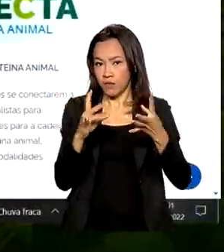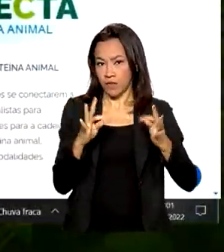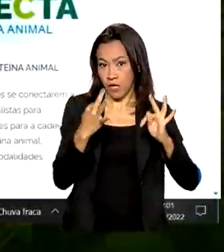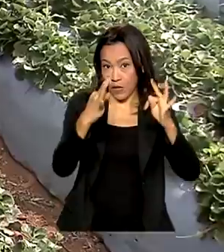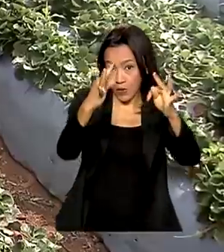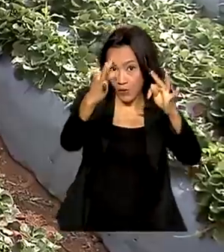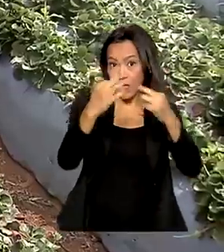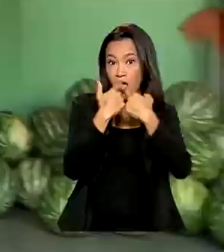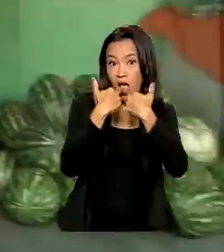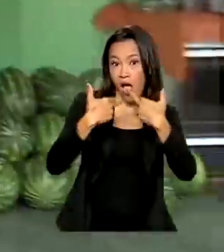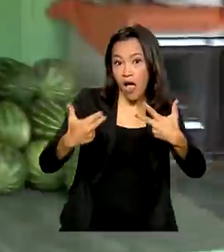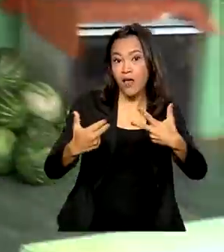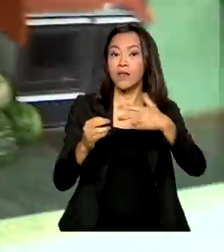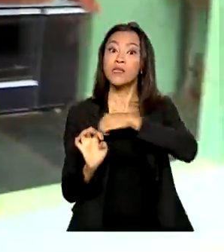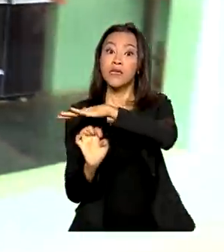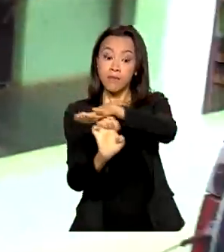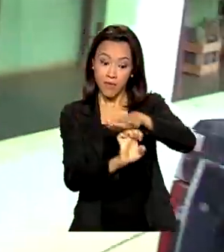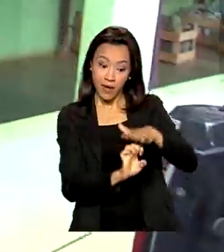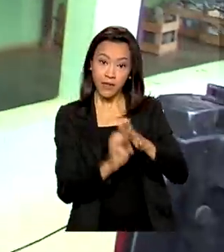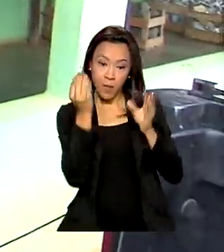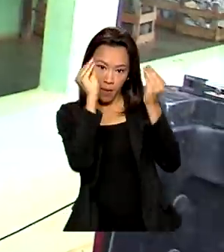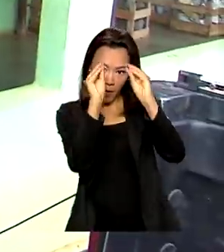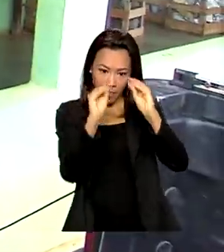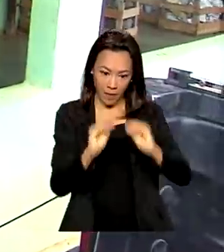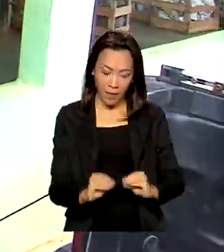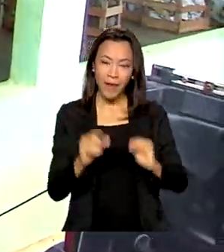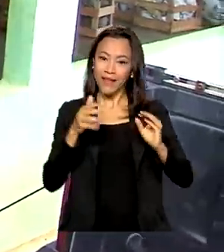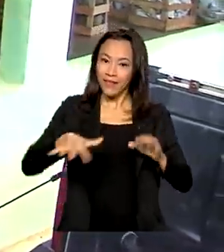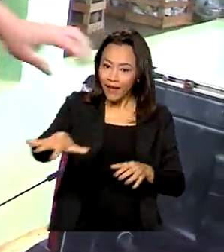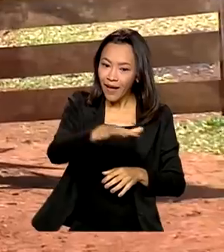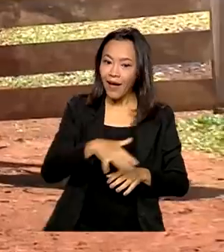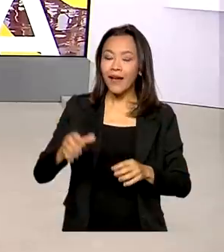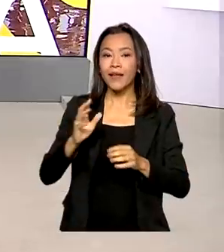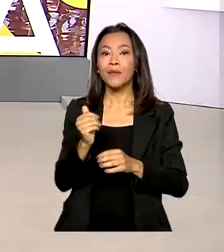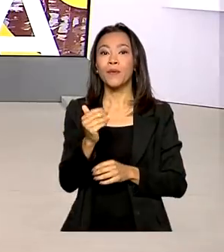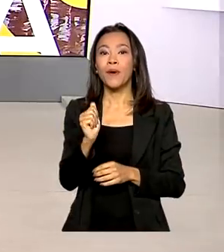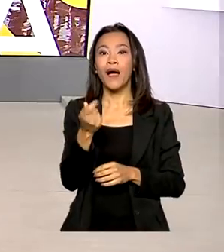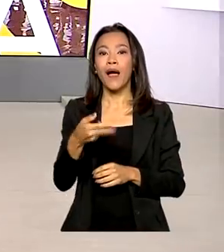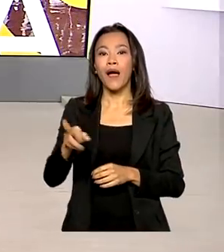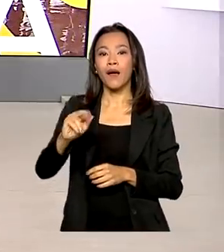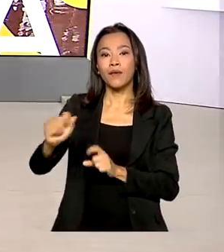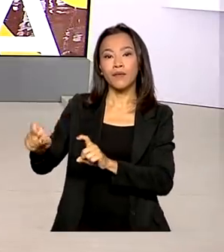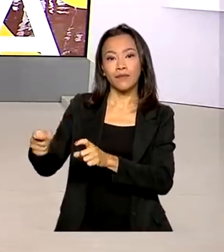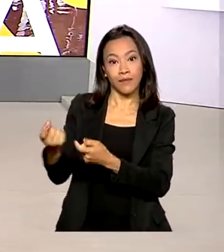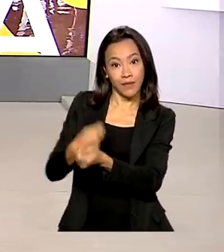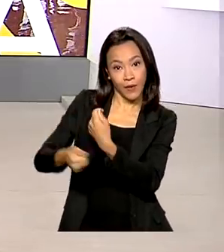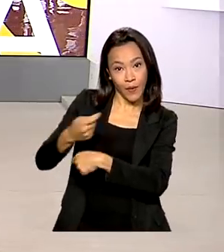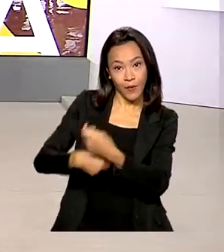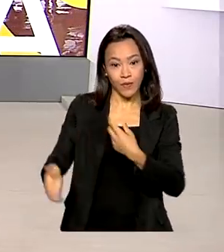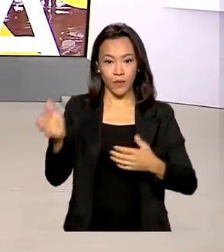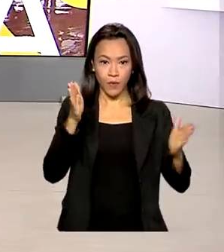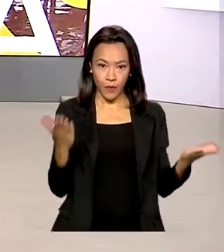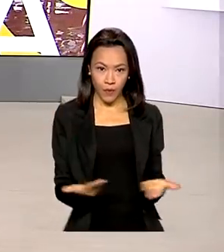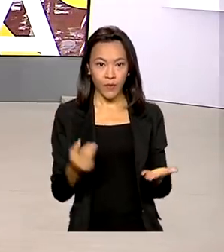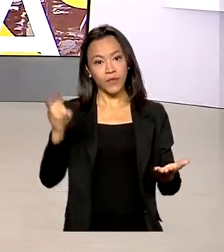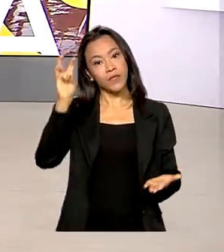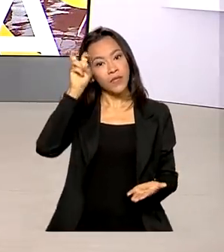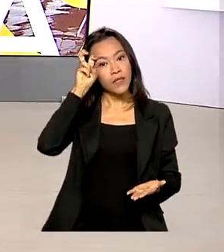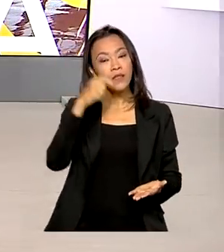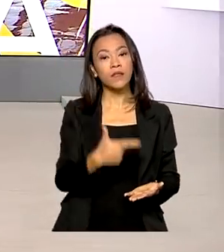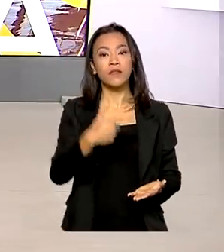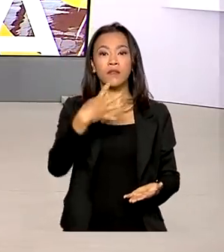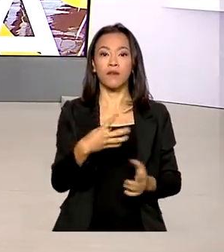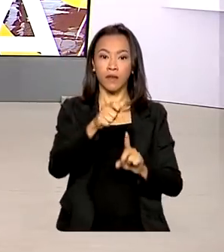inovação e empresas que estreiam no mercado do agronegócio. Quinta-feira, 24 de